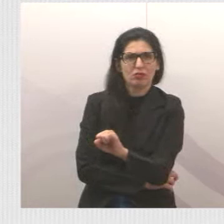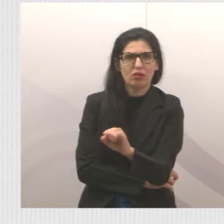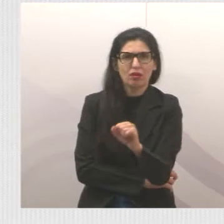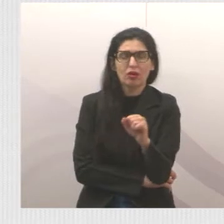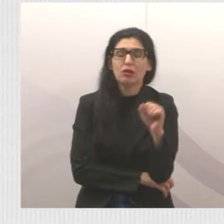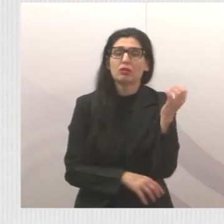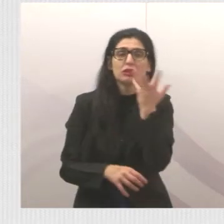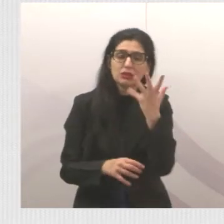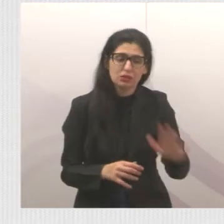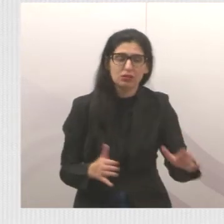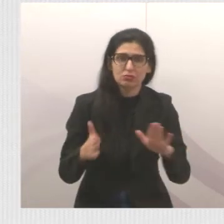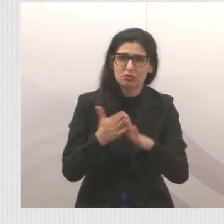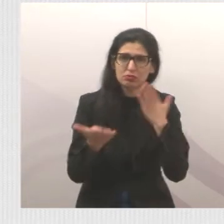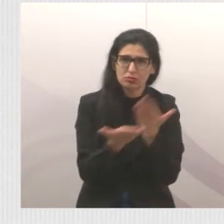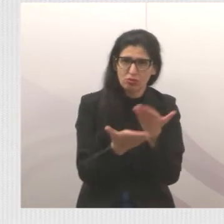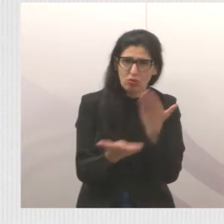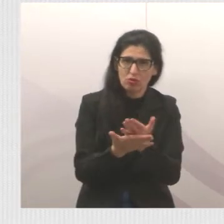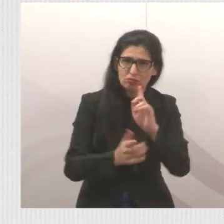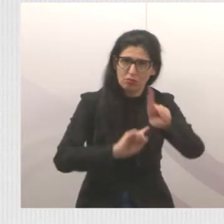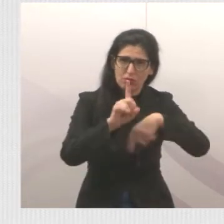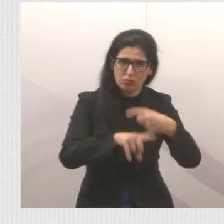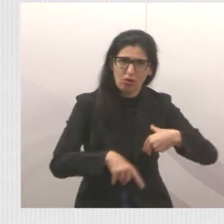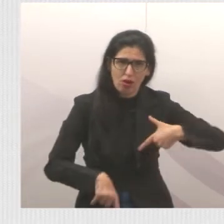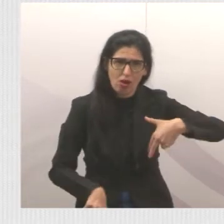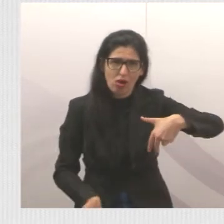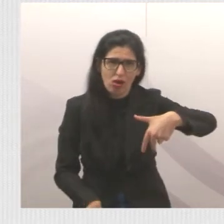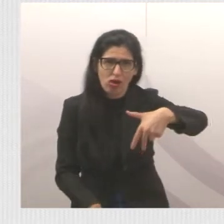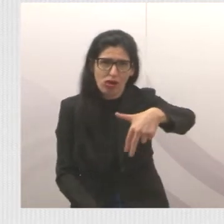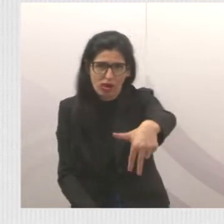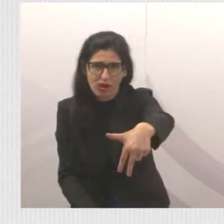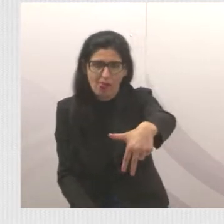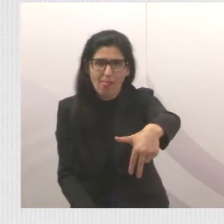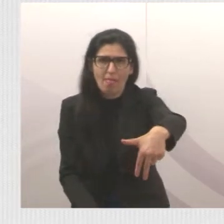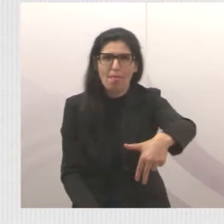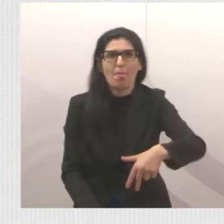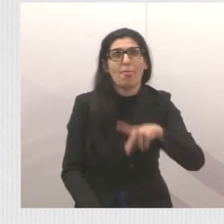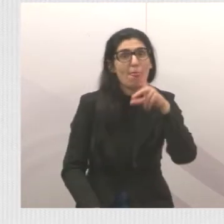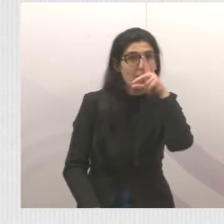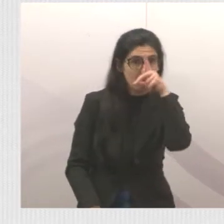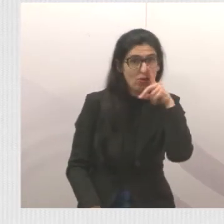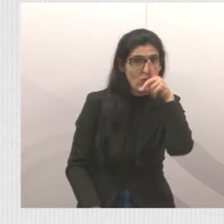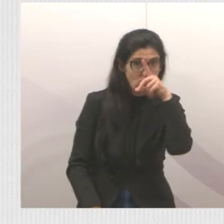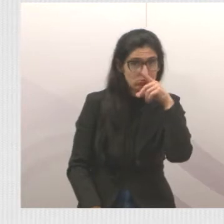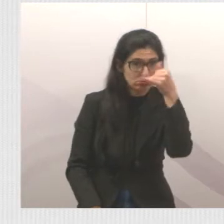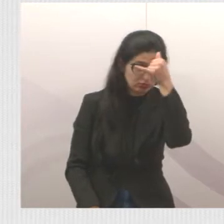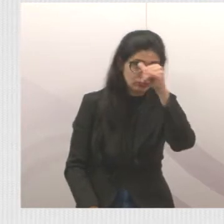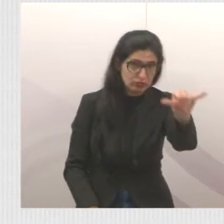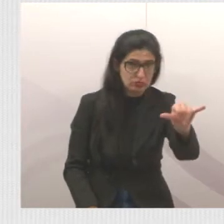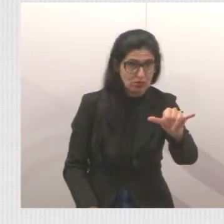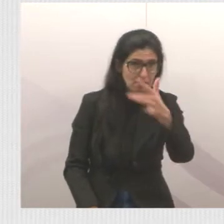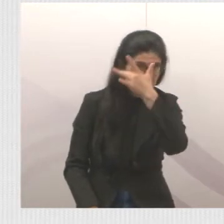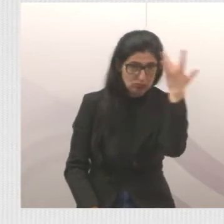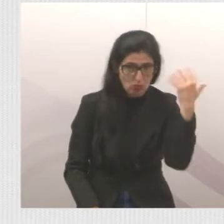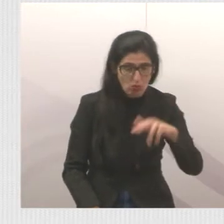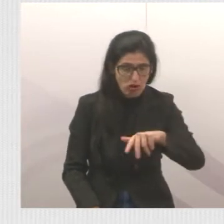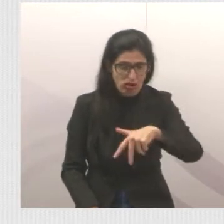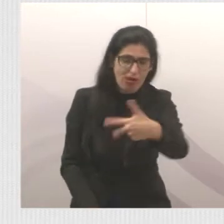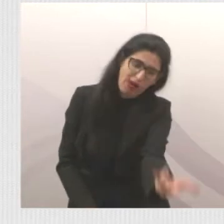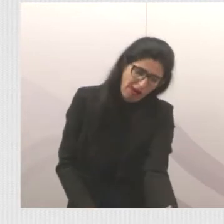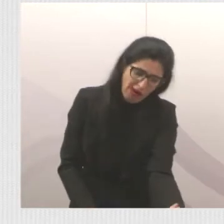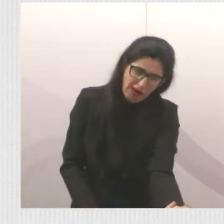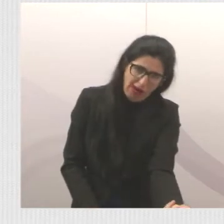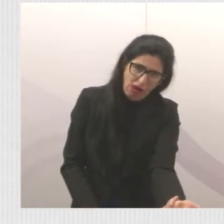passa por ali. Não pode esperar cair uma pessoa dentro desse buraco para depois arrumar essa